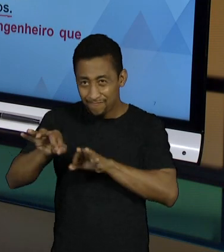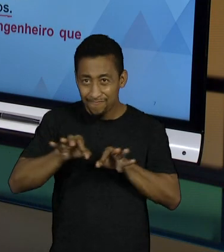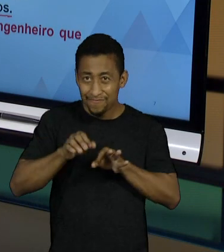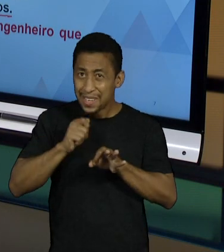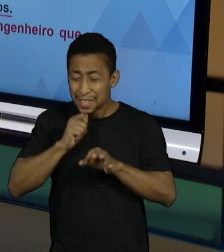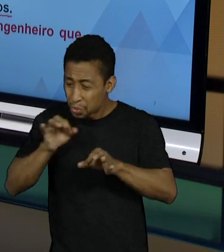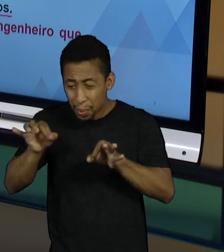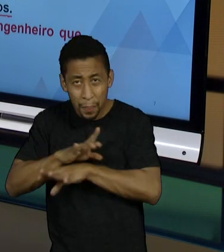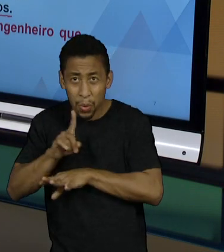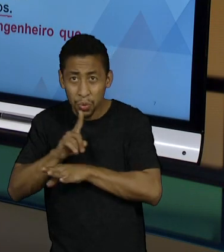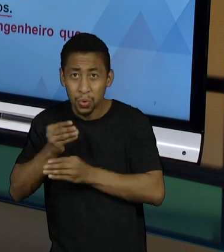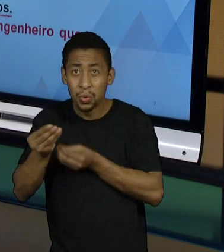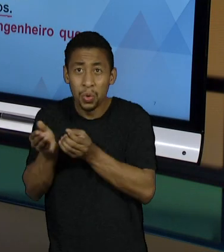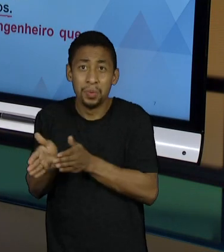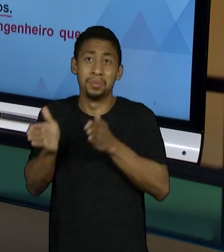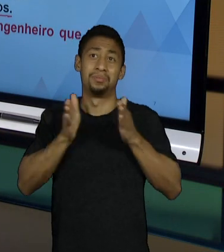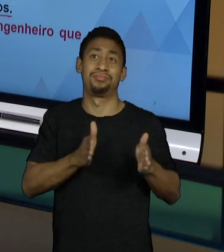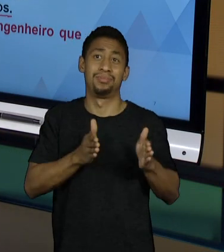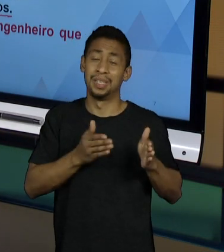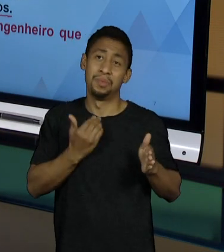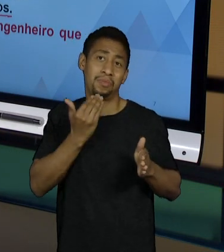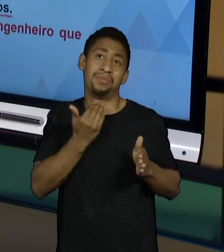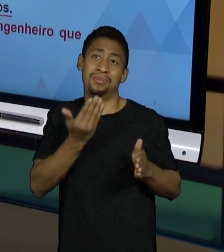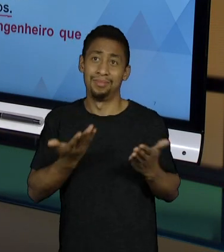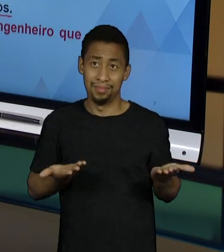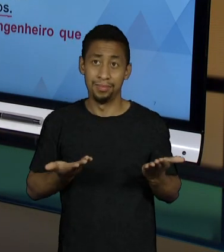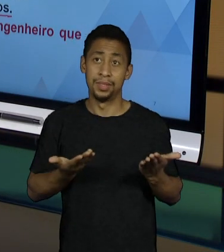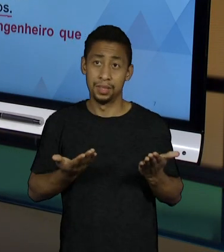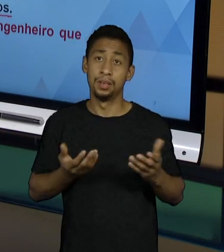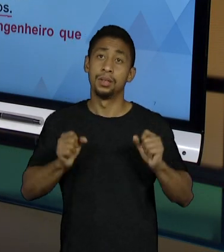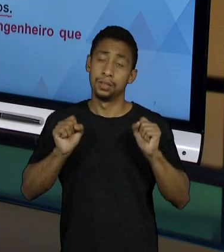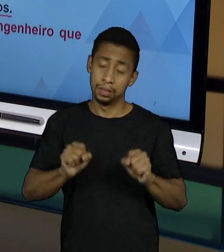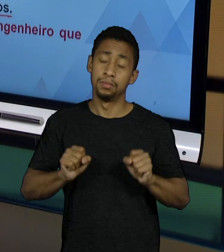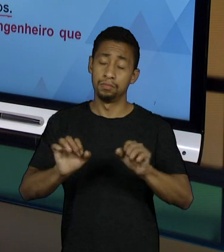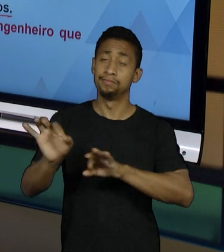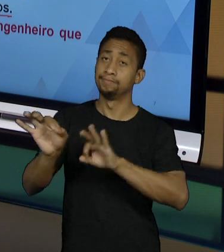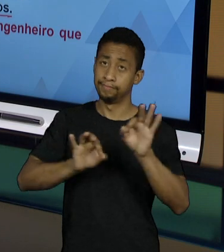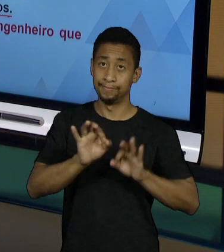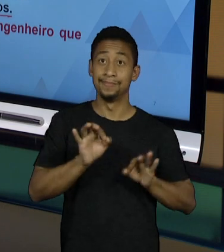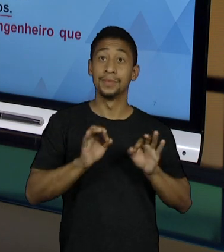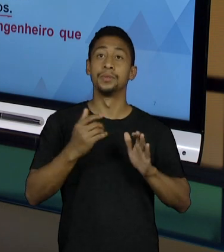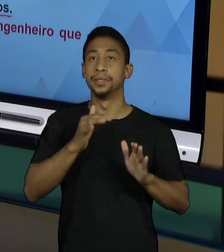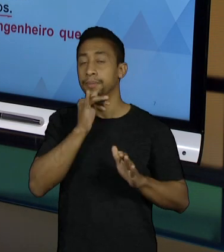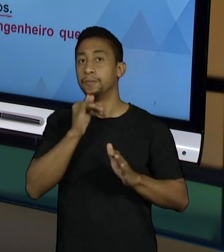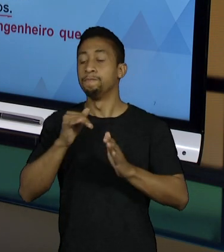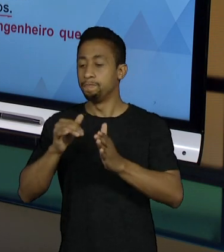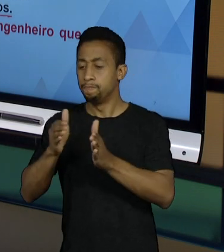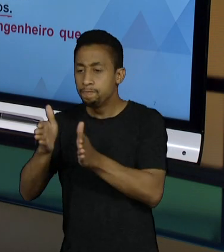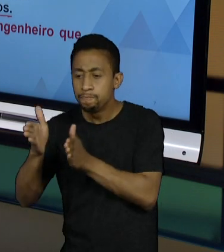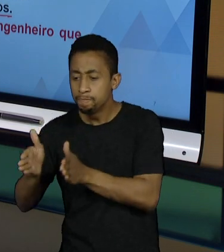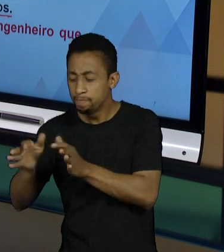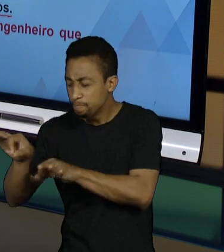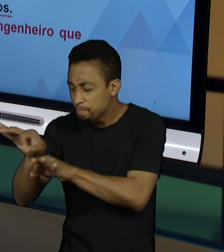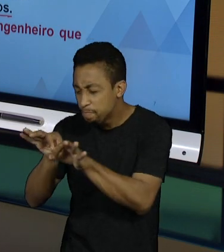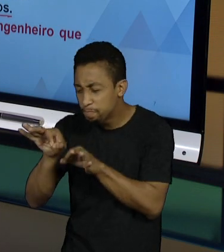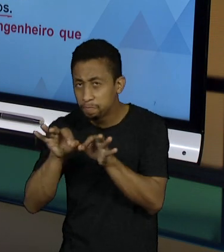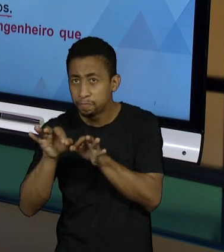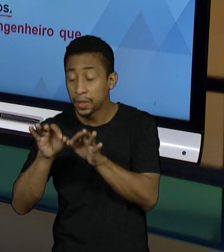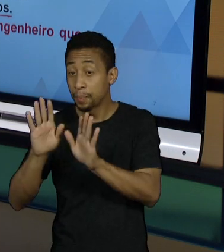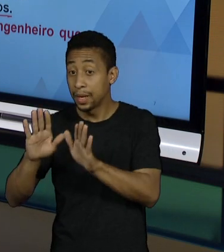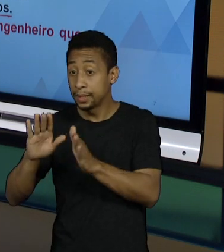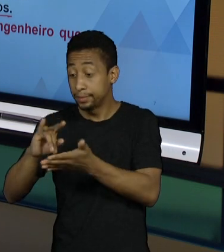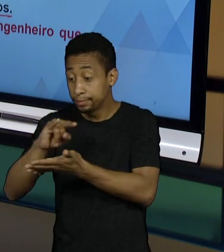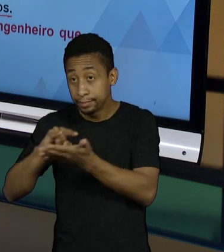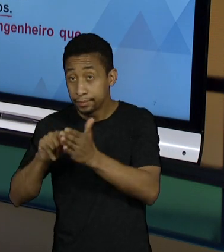stage gates. Vocês podem usar isso no seu projeto. Então, eu não vou passar para a próxima fase do meu projeto enquanto os questionários não